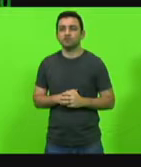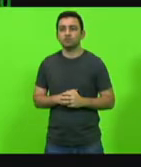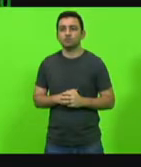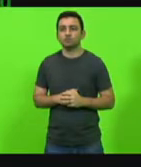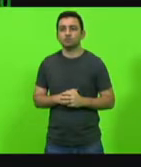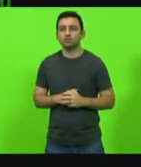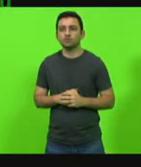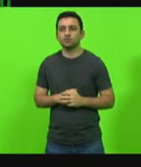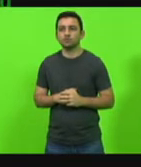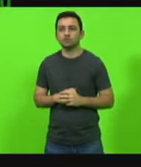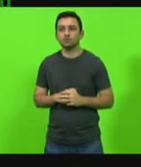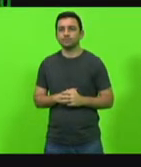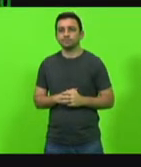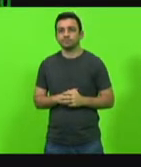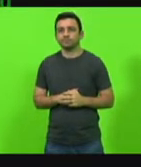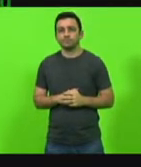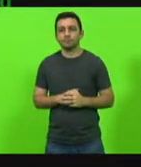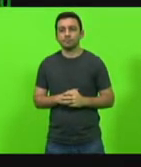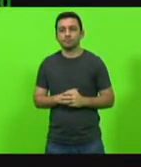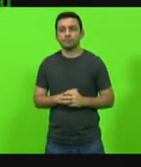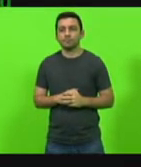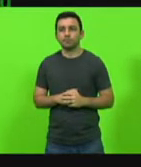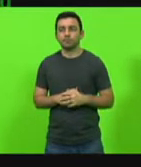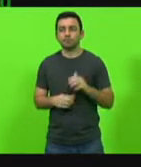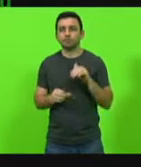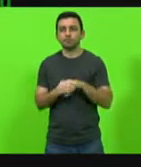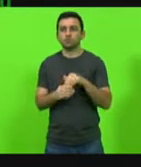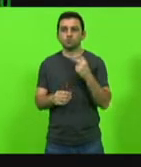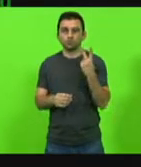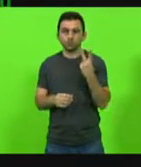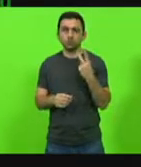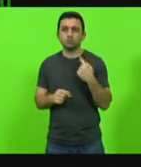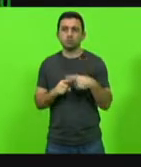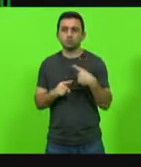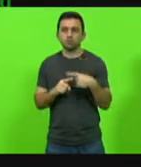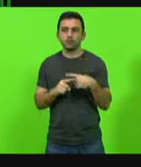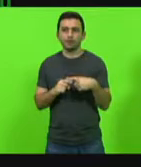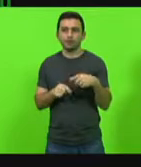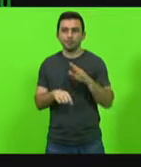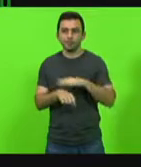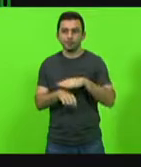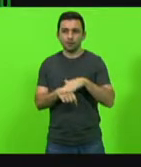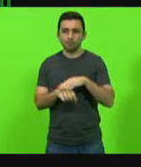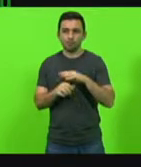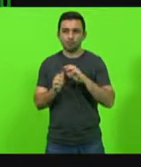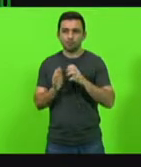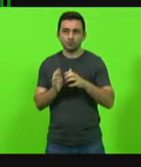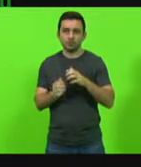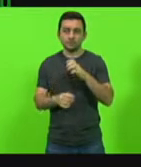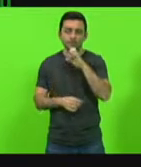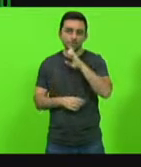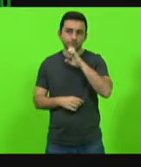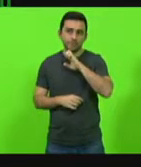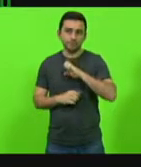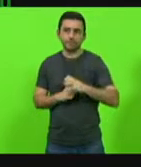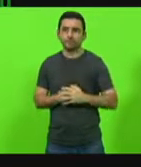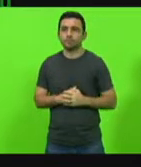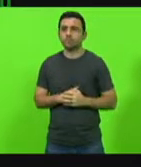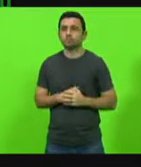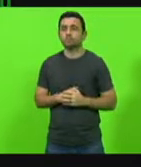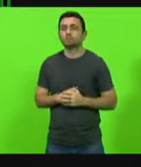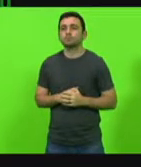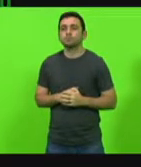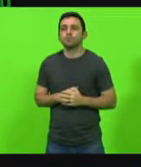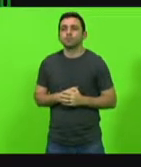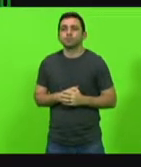deputado Ana orienta voto 2 levando em conta o projeto ser do nosso colega de partido deputado Felipe Estevam pela ordem senhor